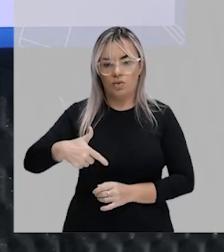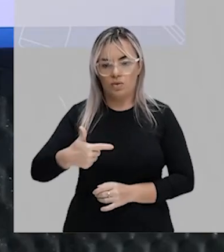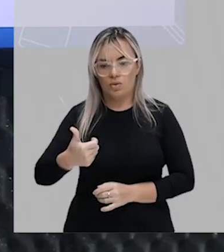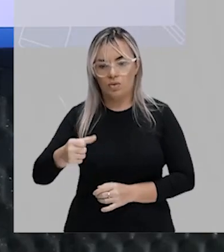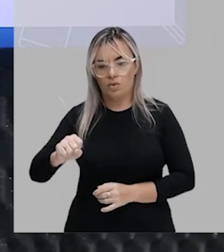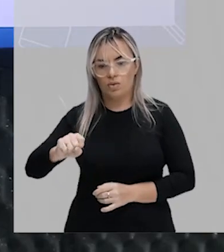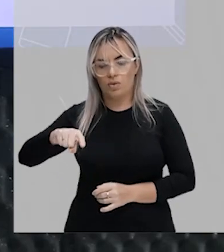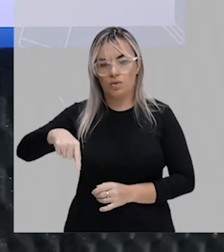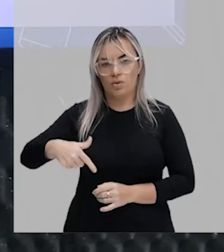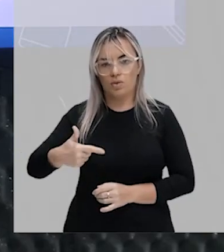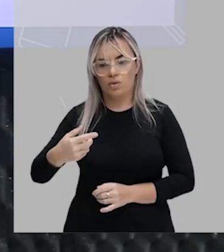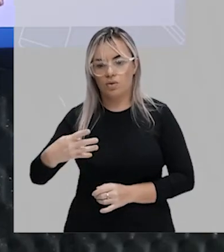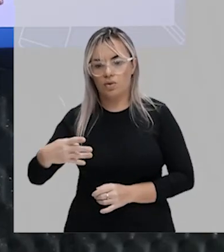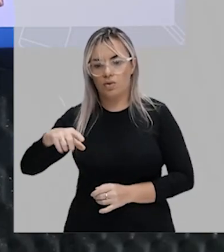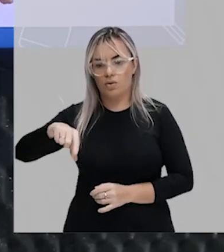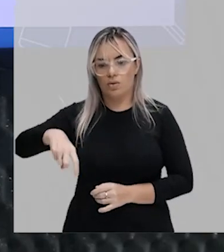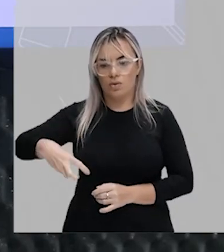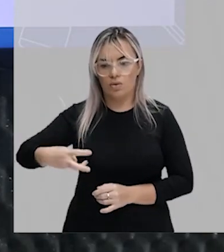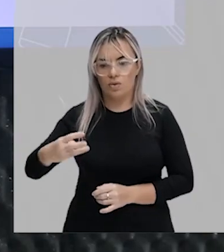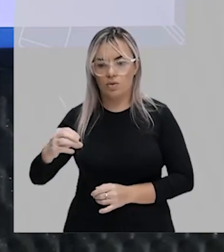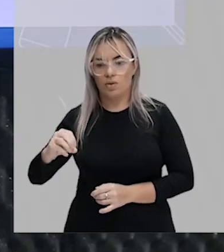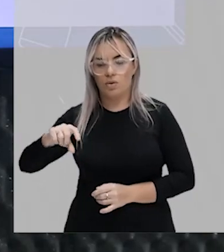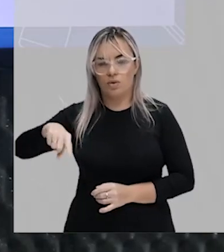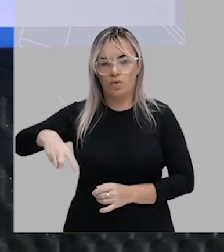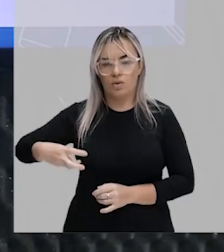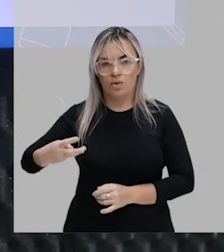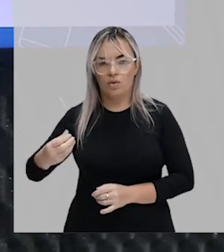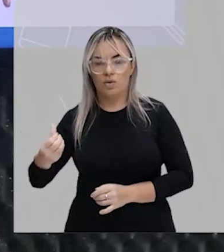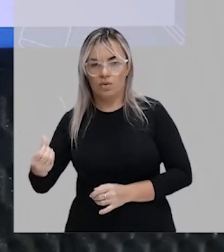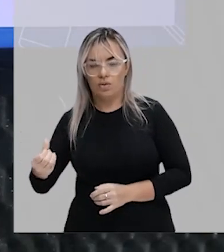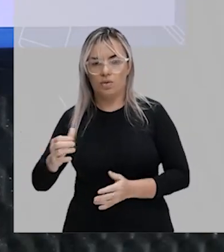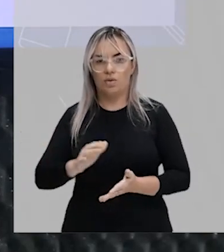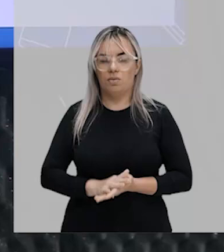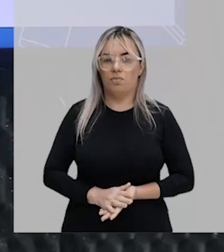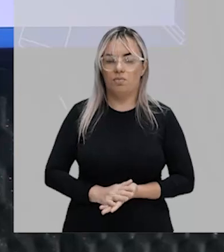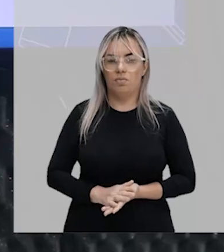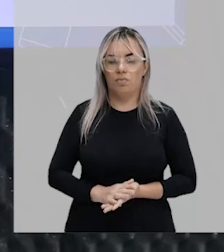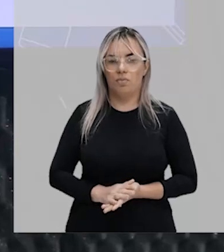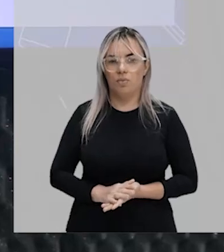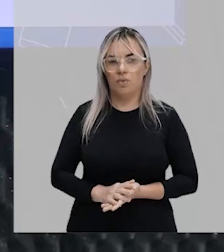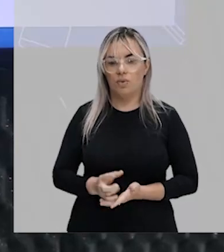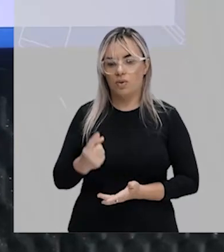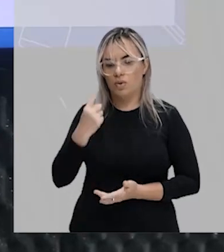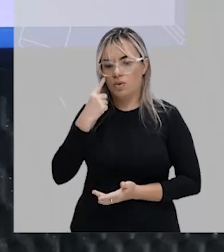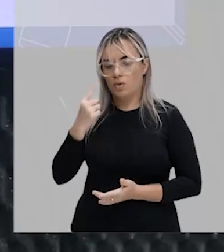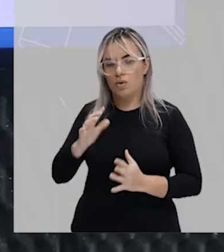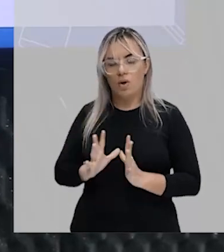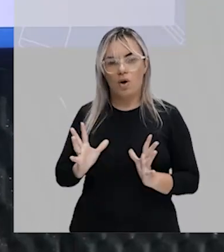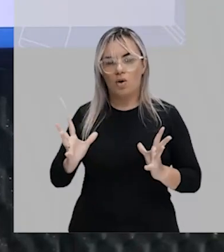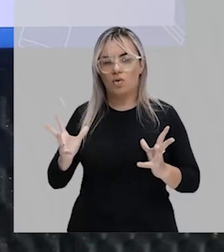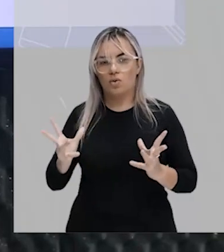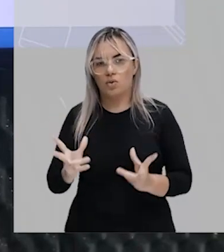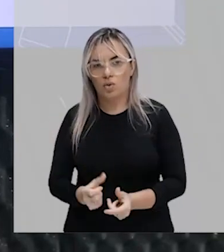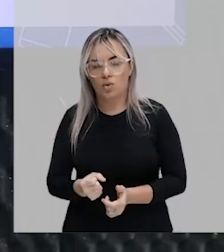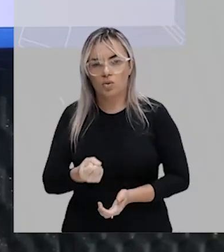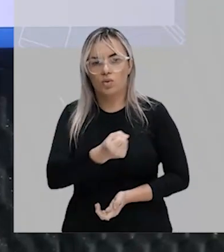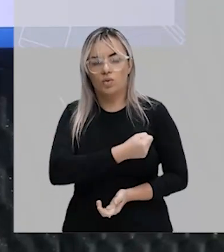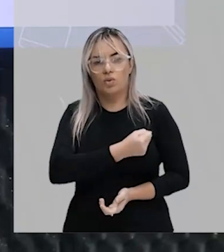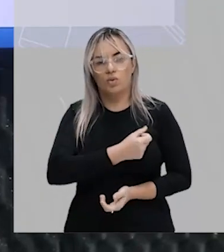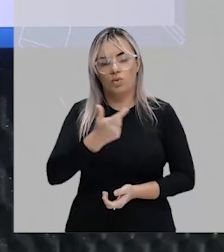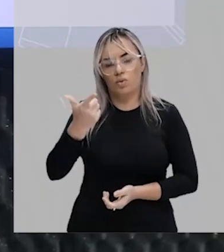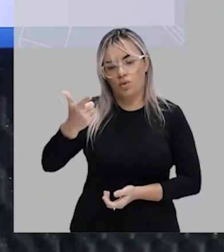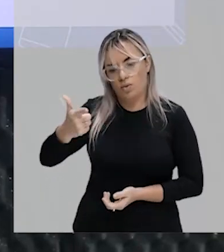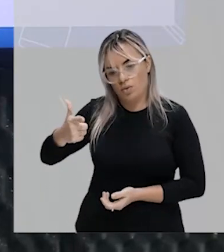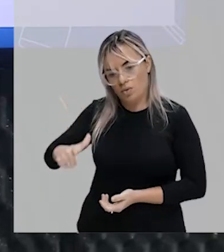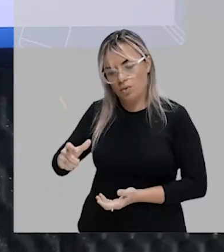comum, o 30 e, por fim, eu tenho 36. Eu estou olhando para todos os valores que se repetem. Por quê? Porque